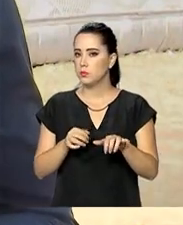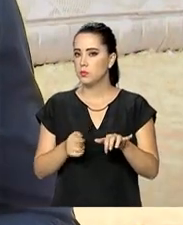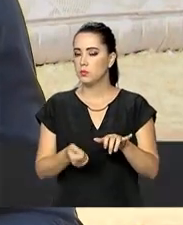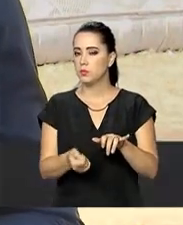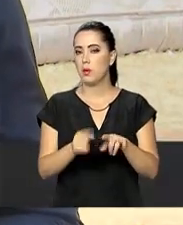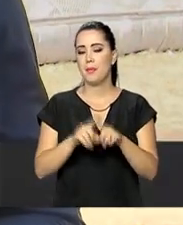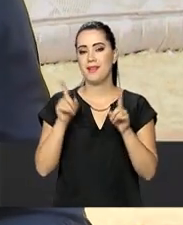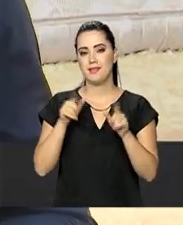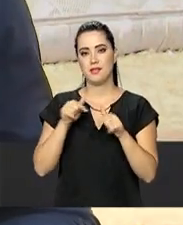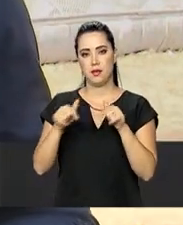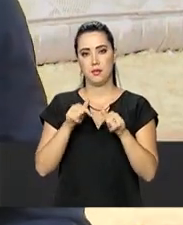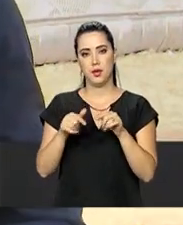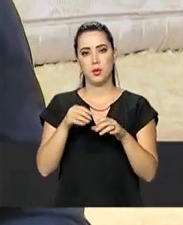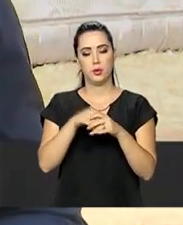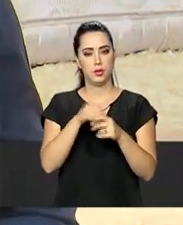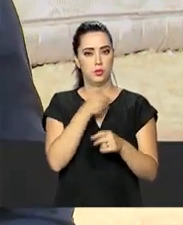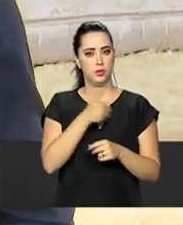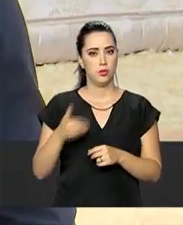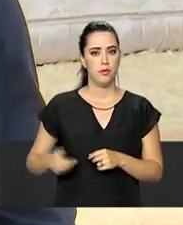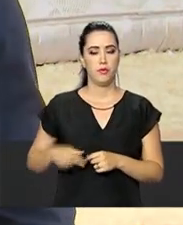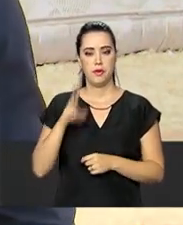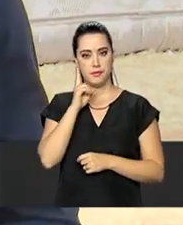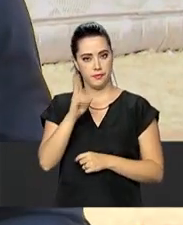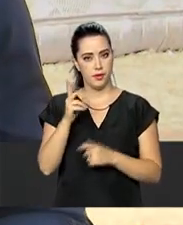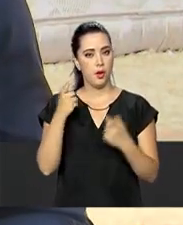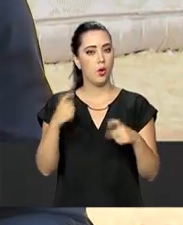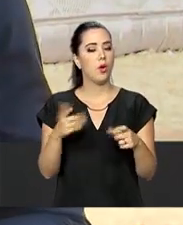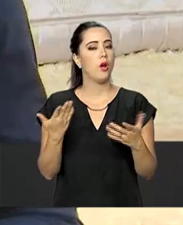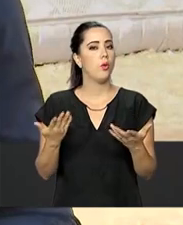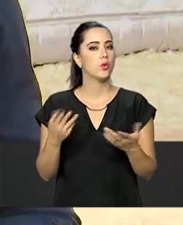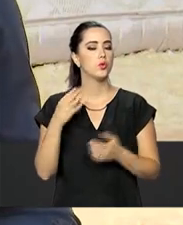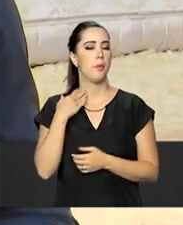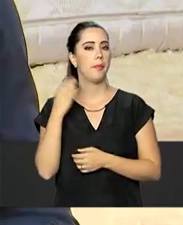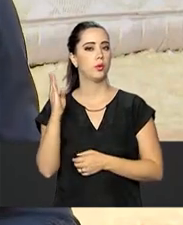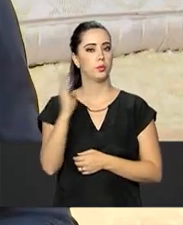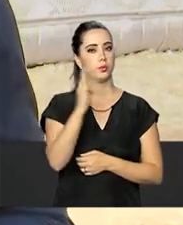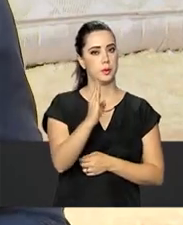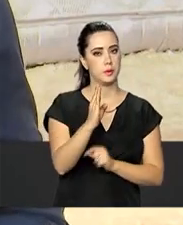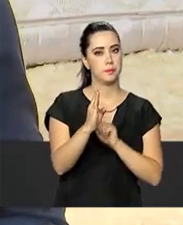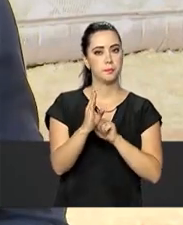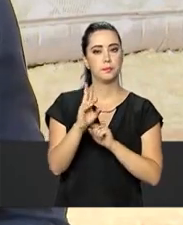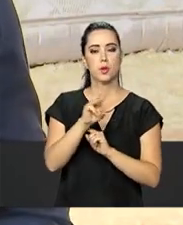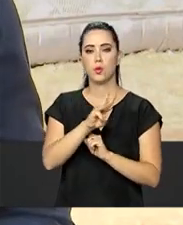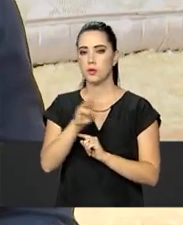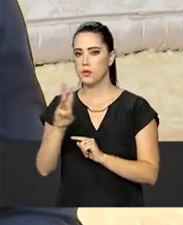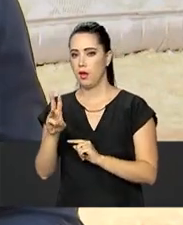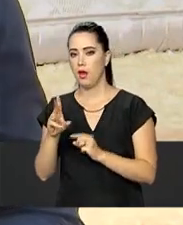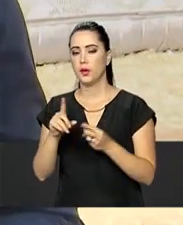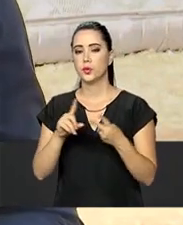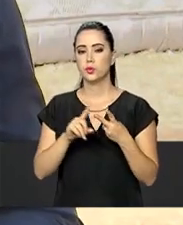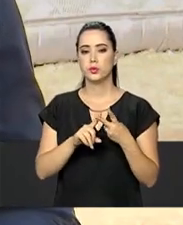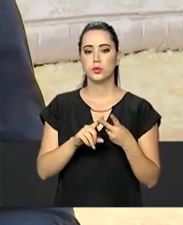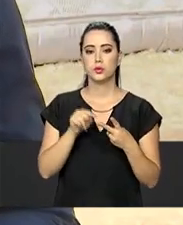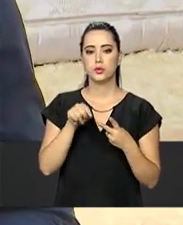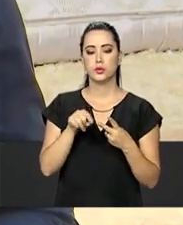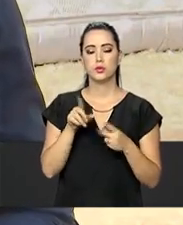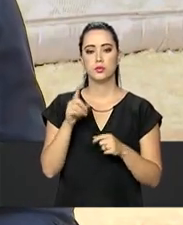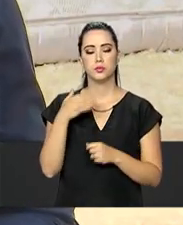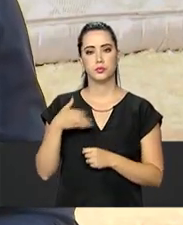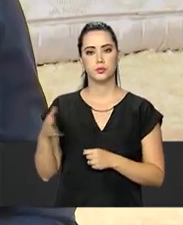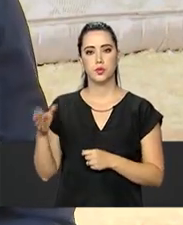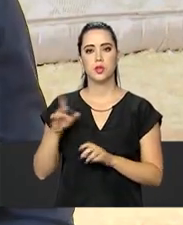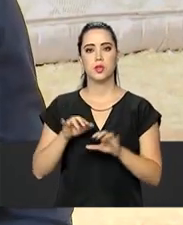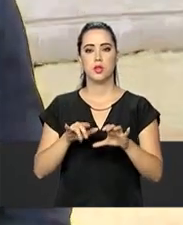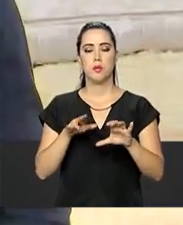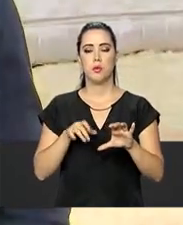público, a consulta deve ser feita no Banco do Brasil, no www.bb.com.br e